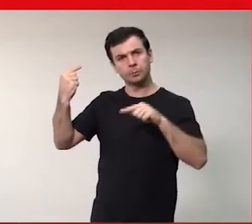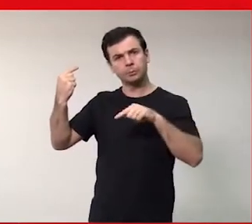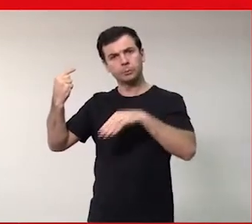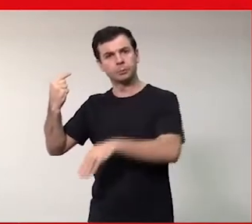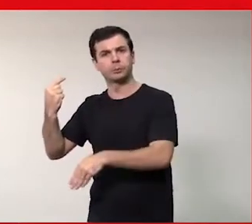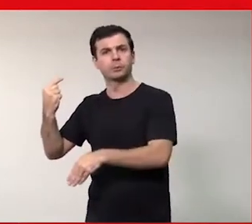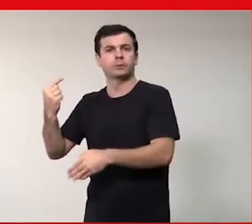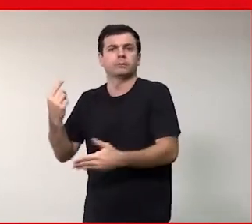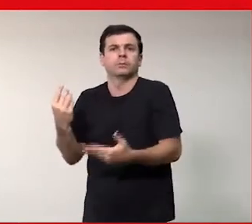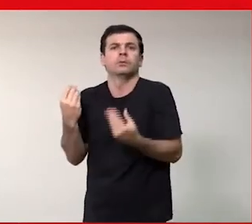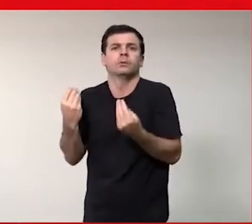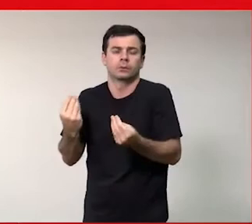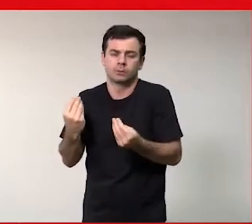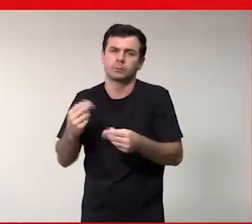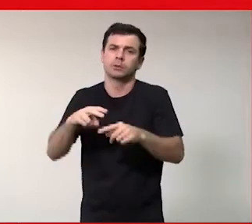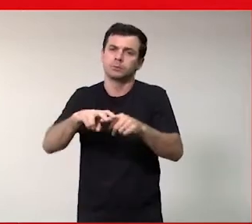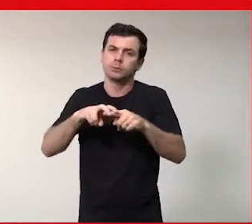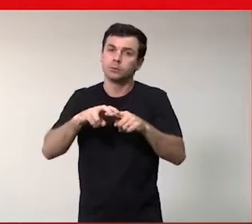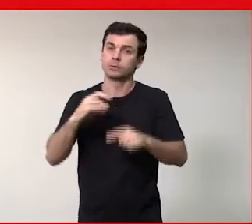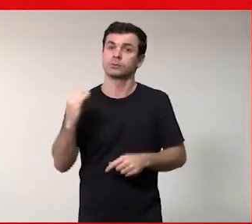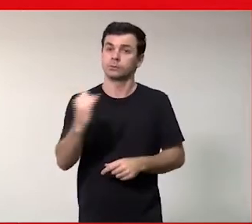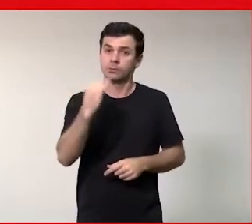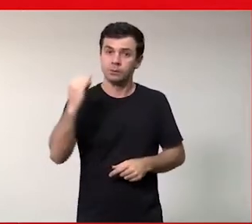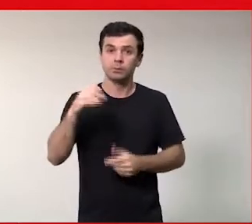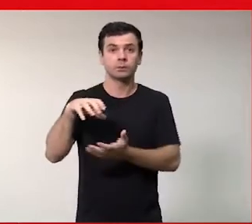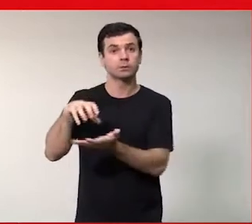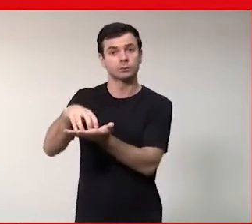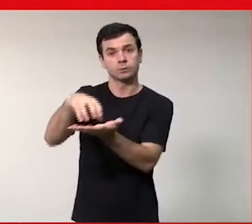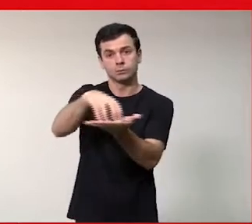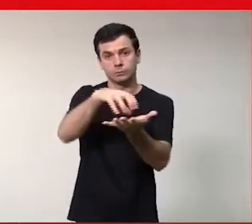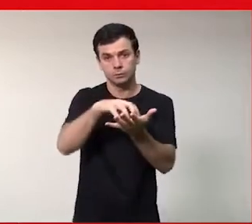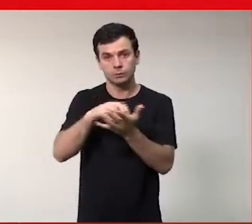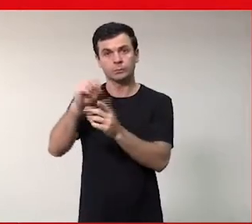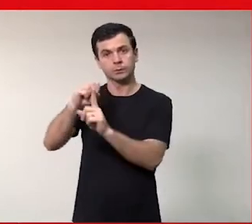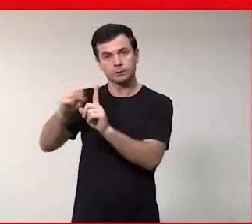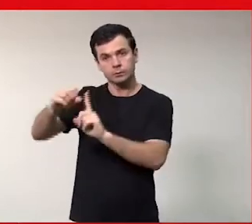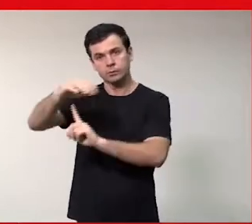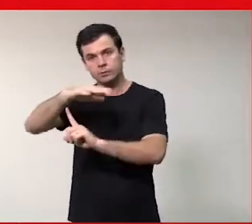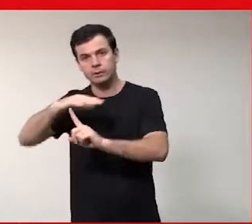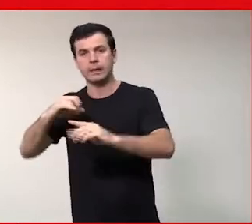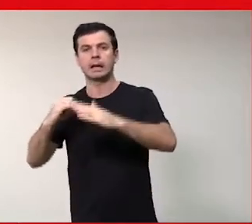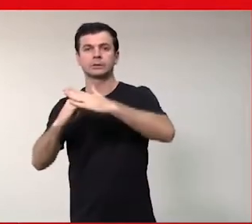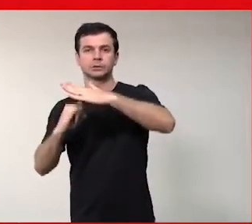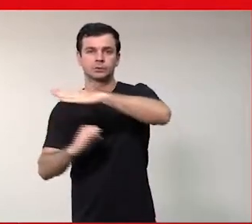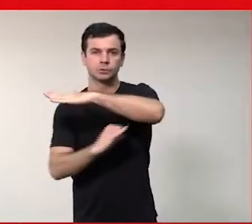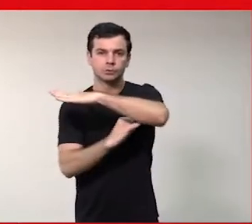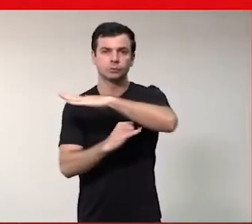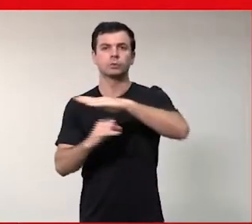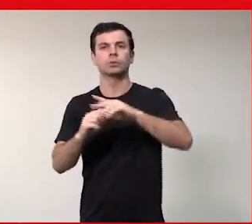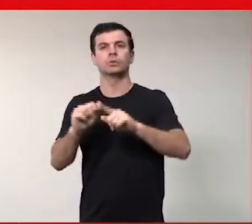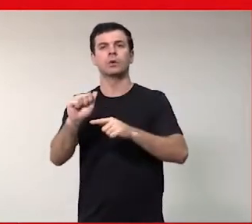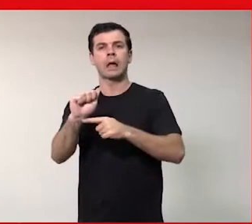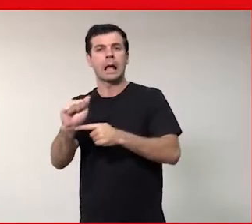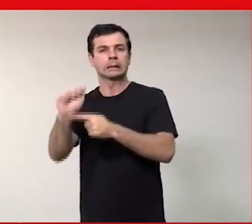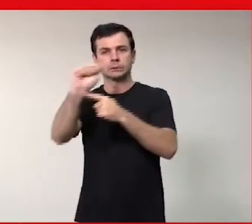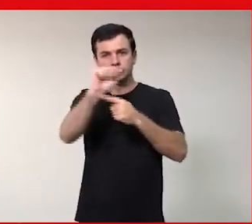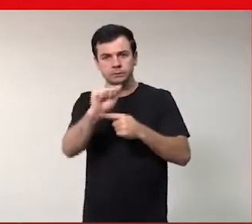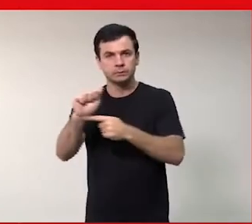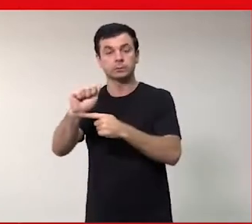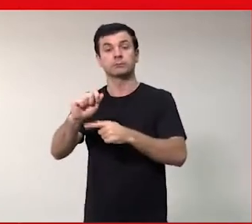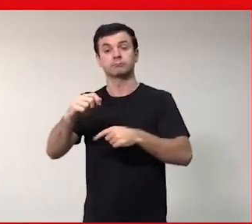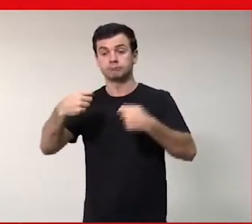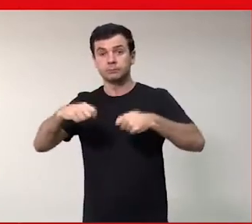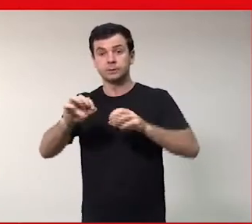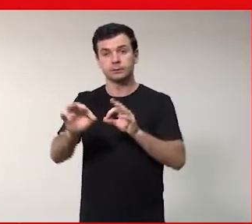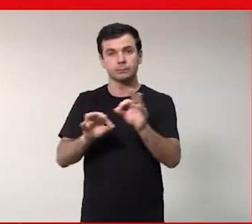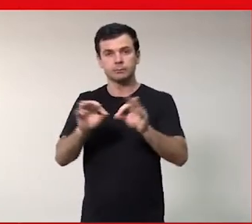Então, é muito importante que as organizações da sociedade civil, os institutos, as associações possam criar programas